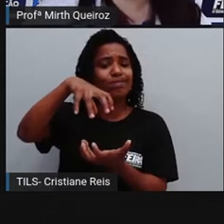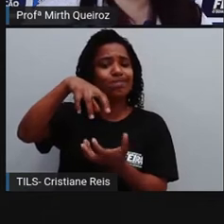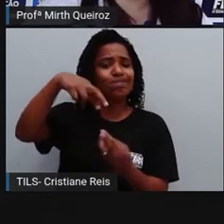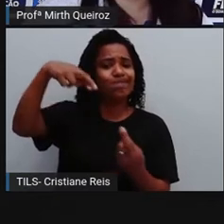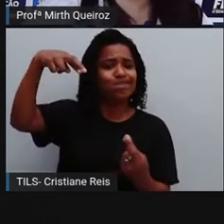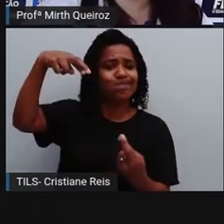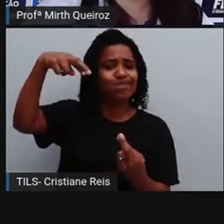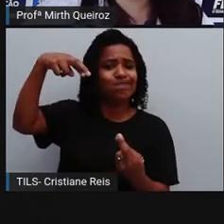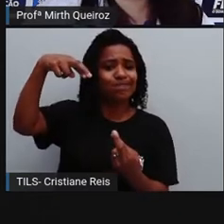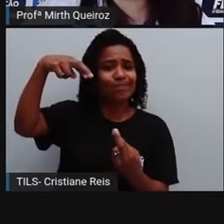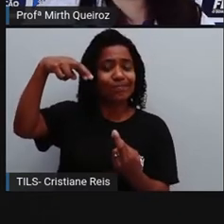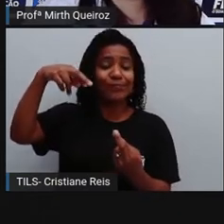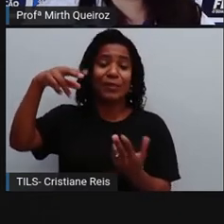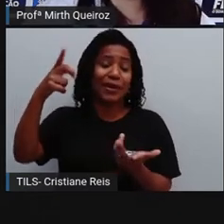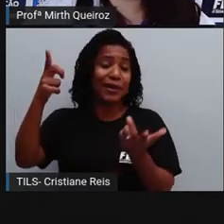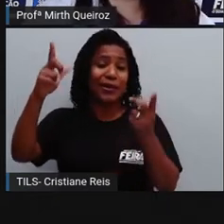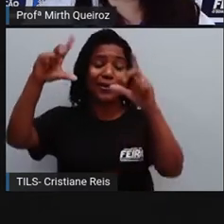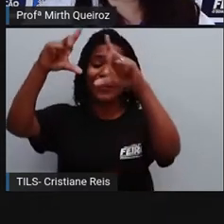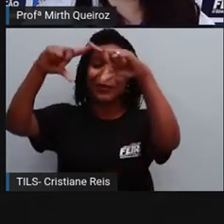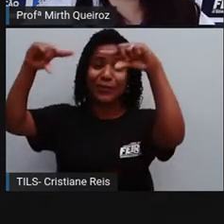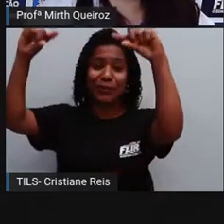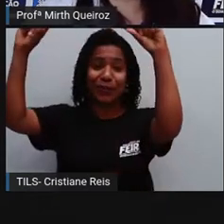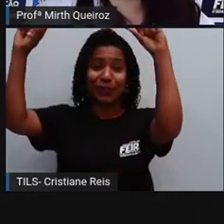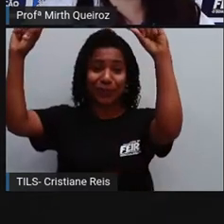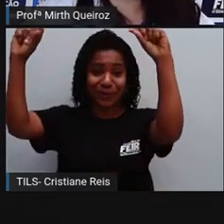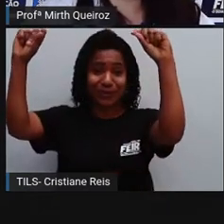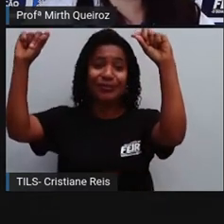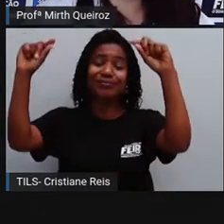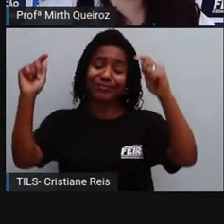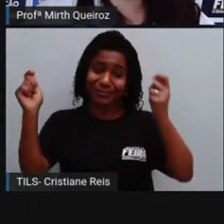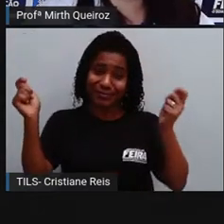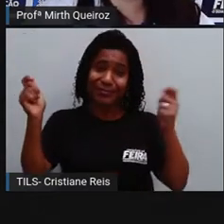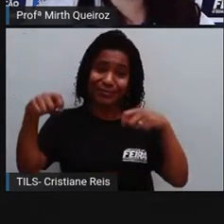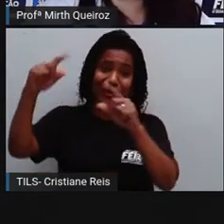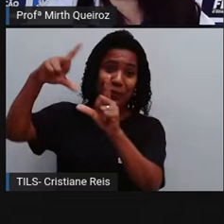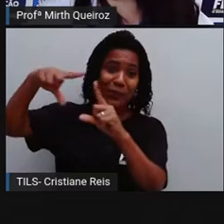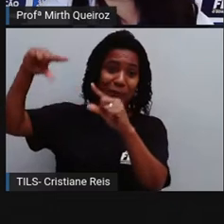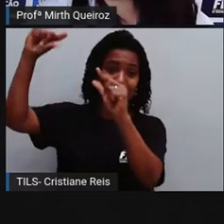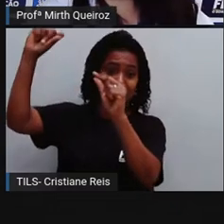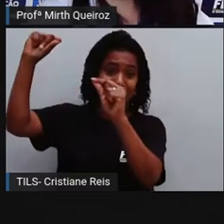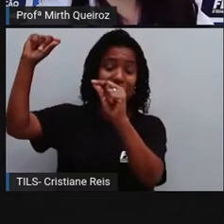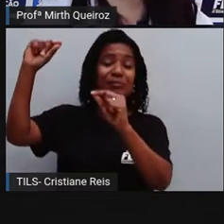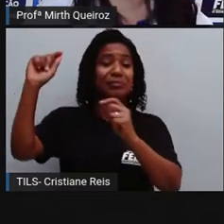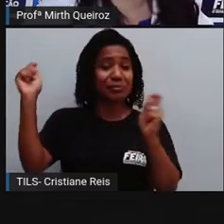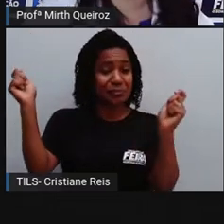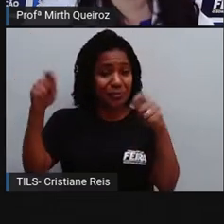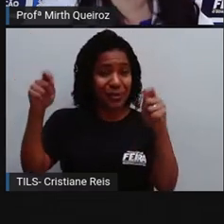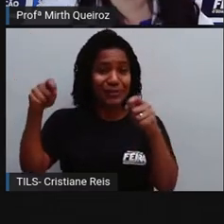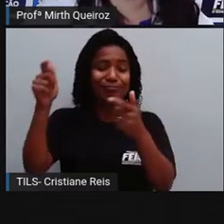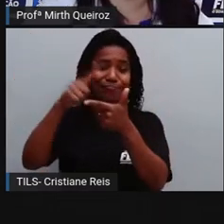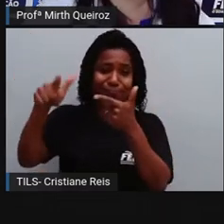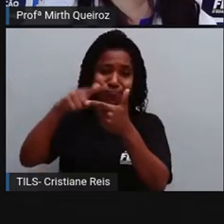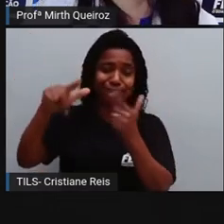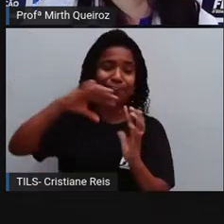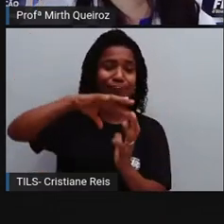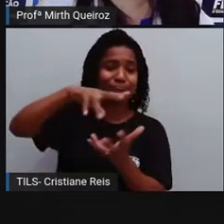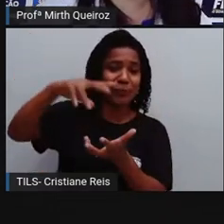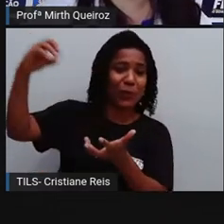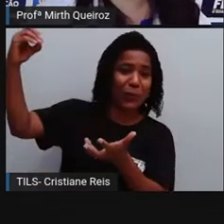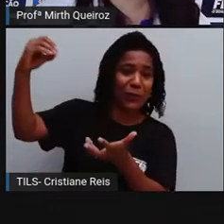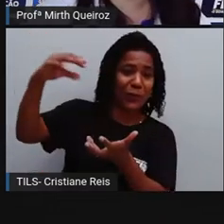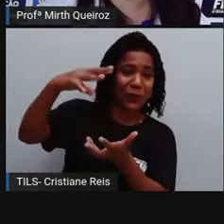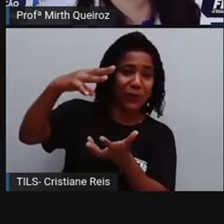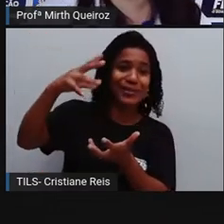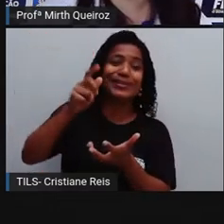A Lua poderia, de acordo com o tempo e aproximando da Terra também, gerar ali um impacto também. Então, são